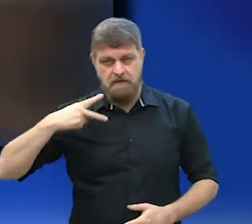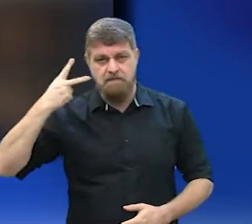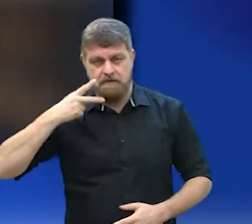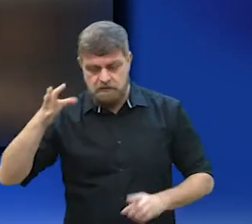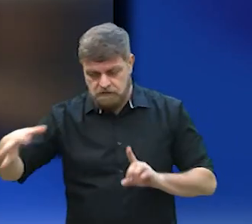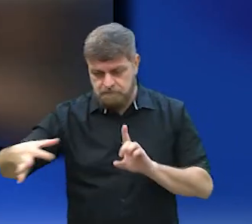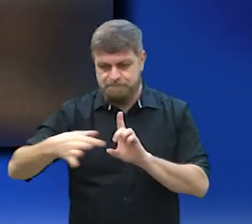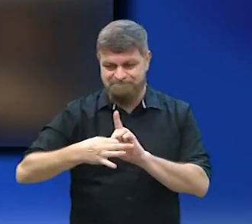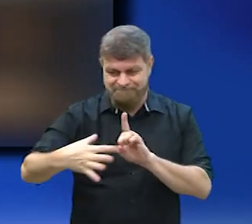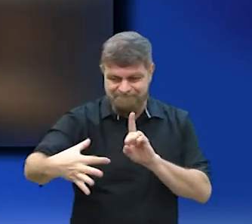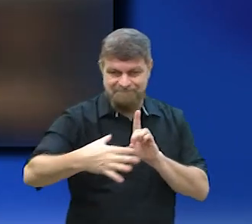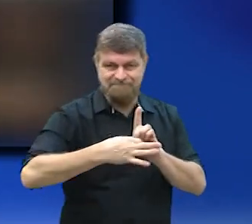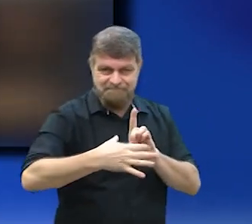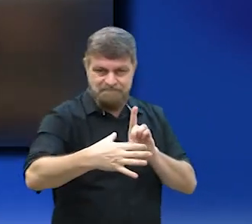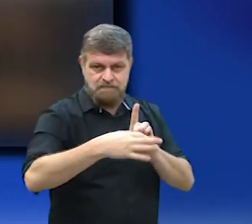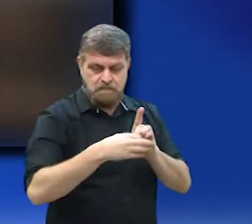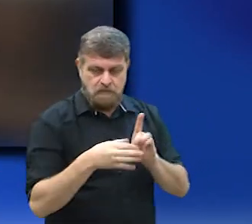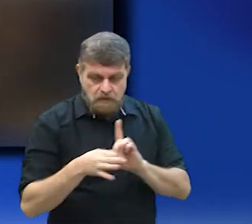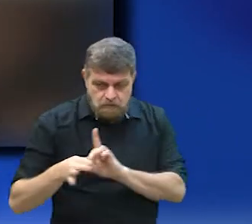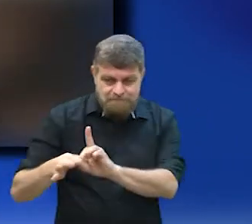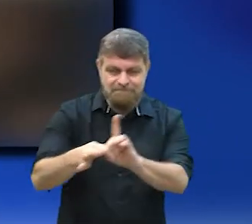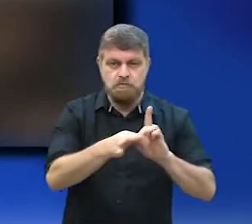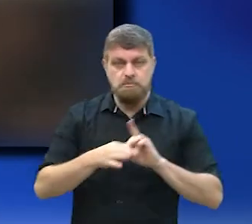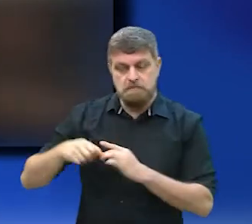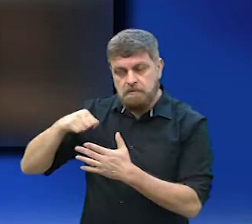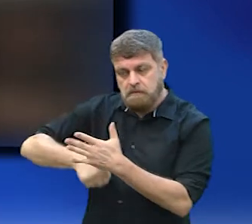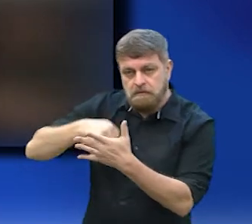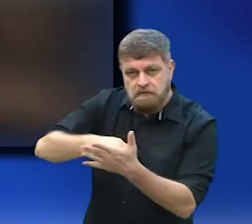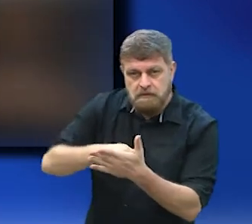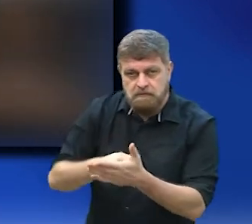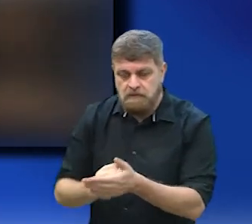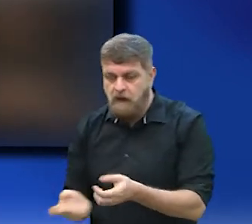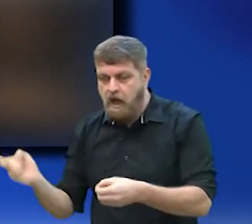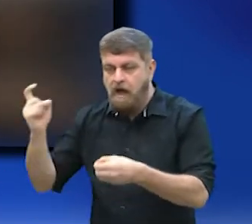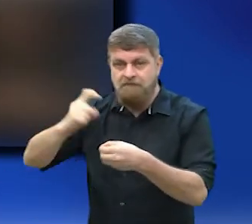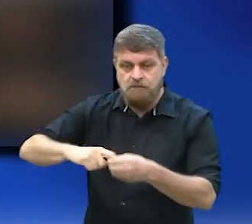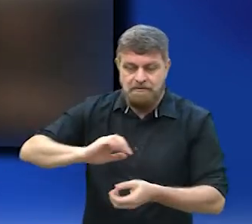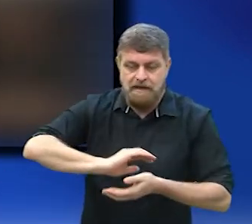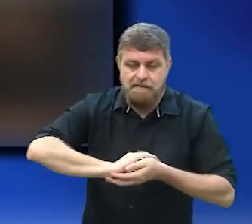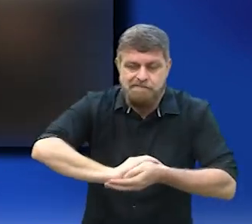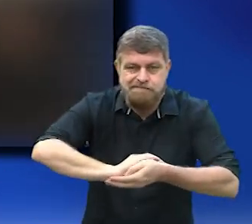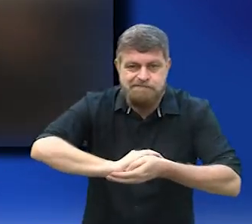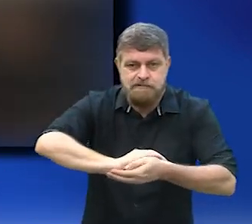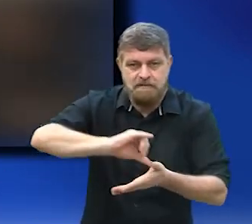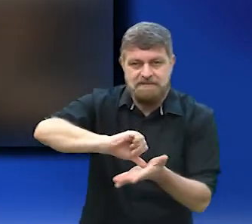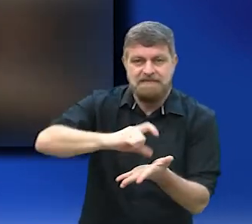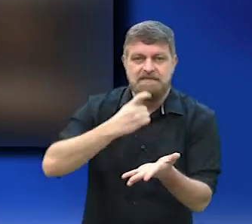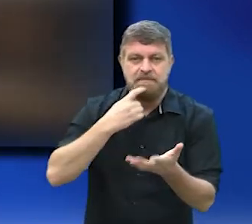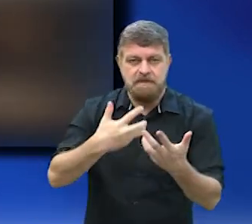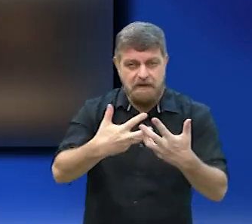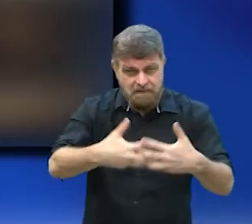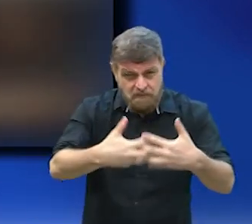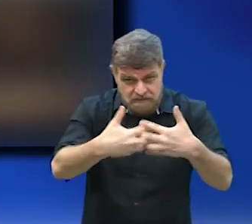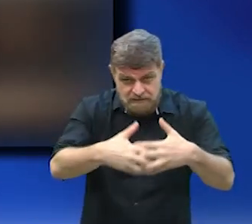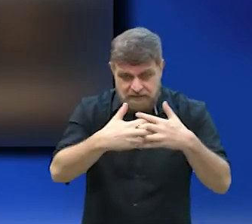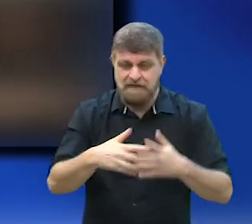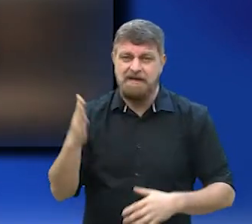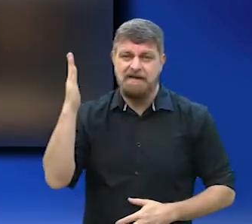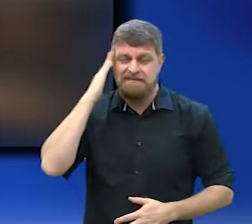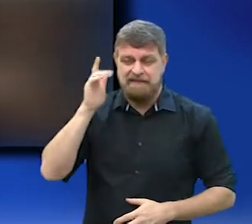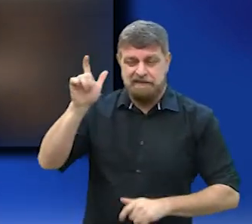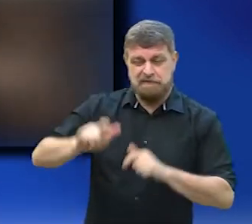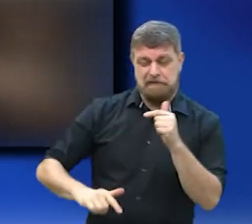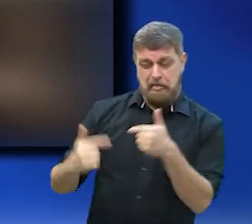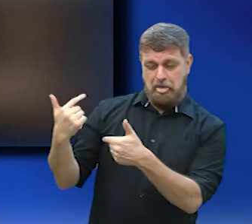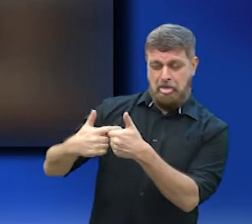já tenho alguns vereadores solidários nessa briga, que é o restabelecimento do Poupa Tempo na região central. Eu